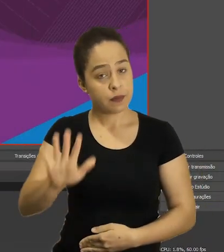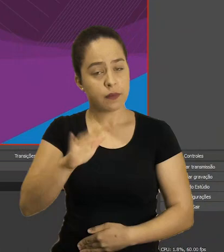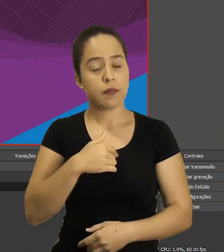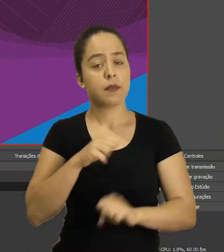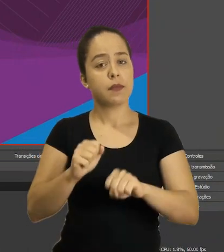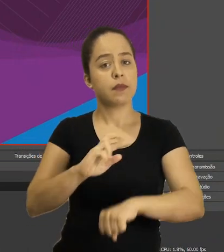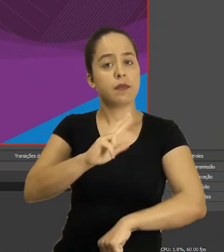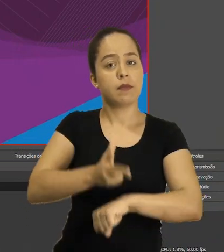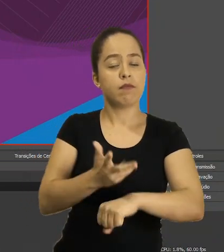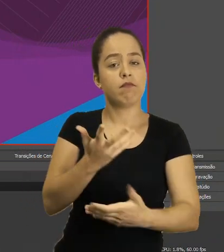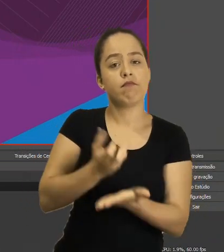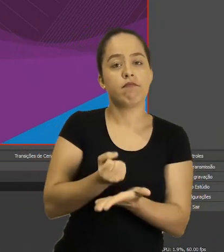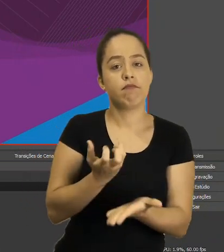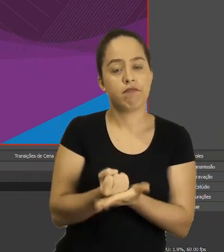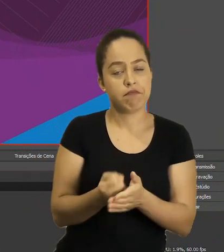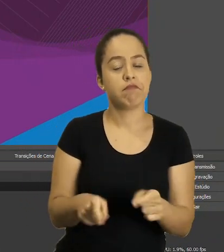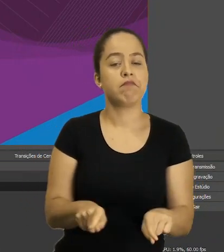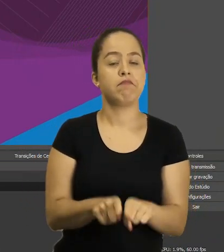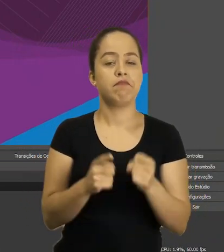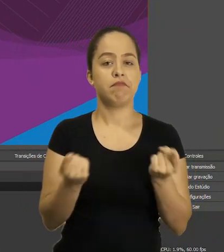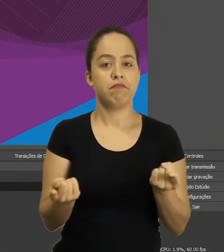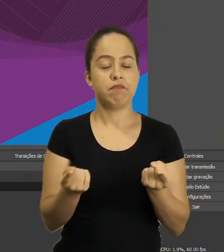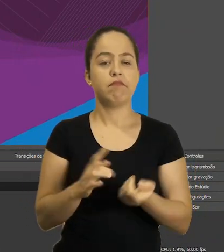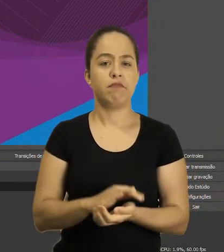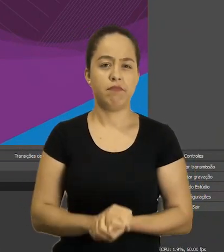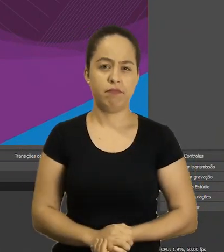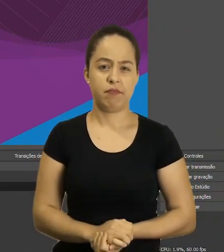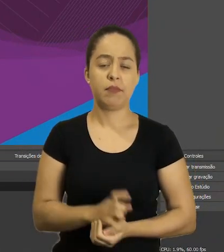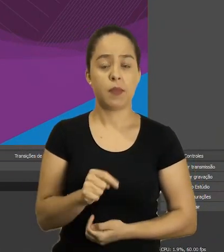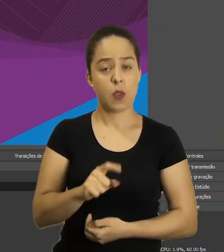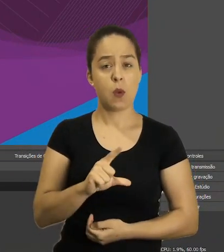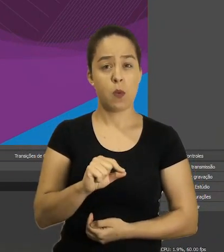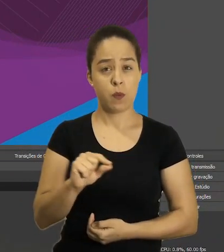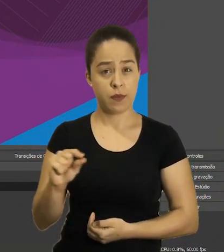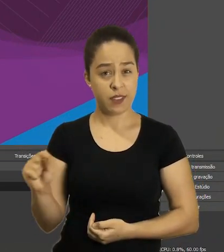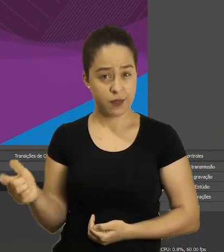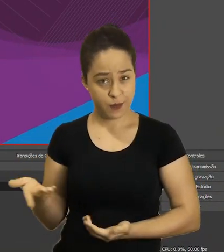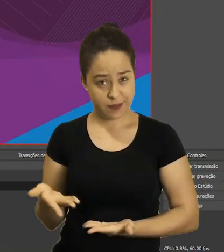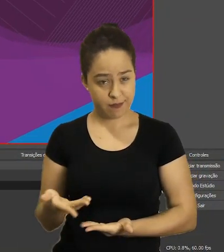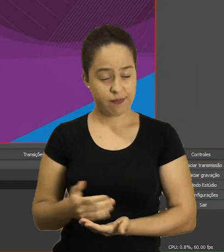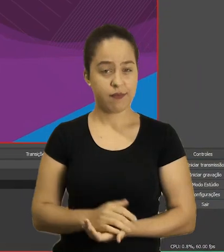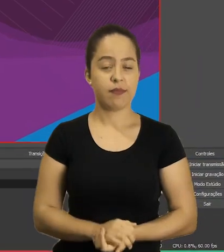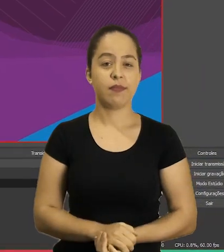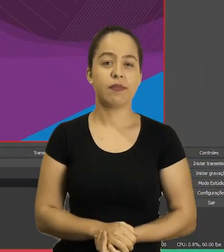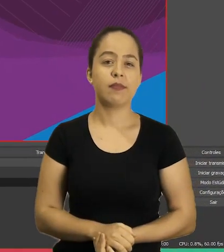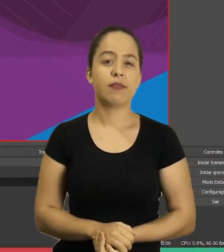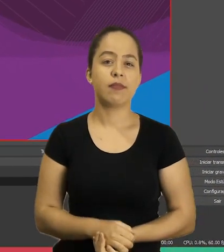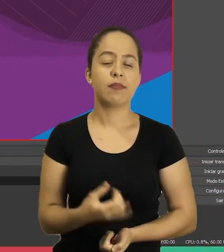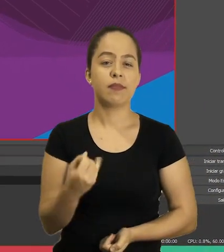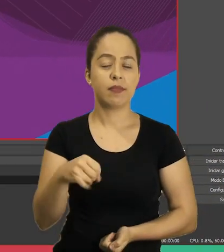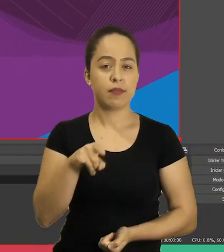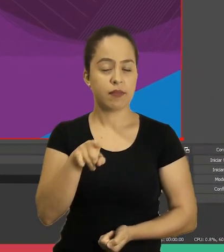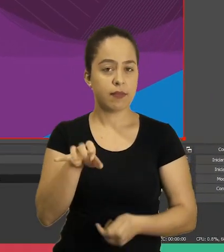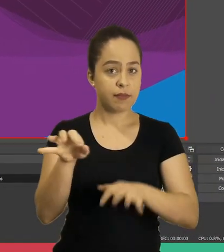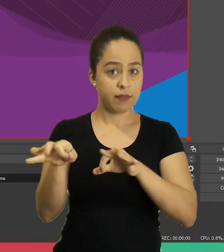Vou ter aqui a imagem, posso travar aqui para não mexer nela, mas é opcional.